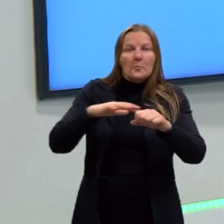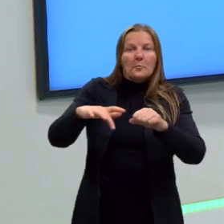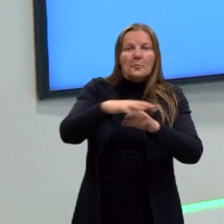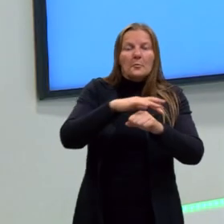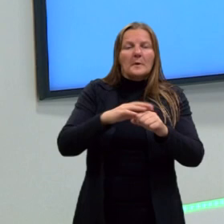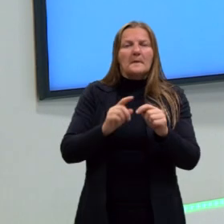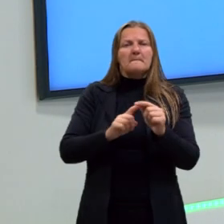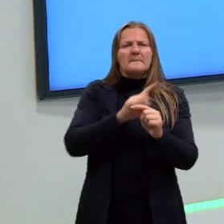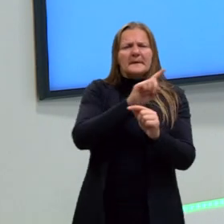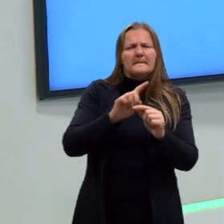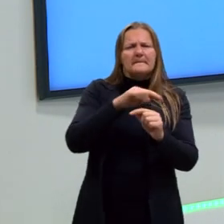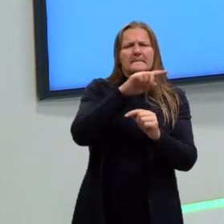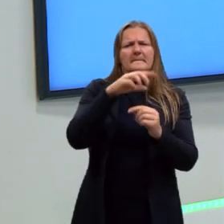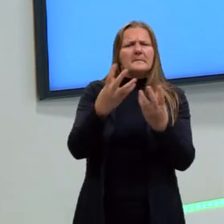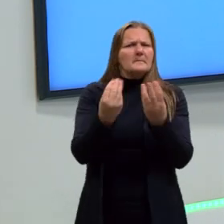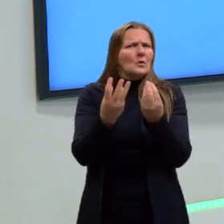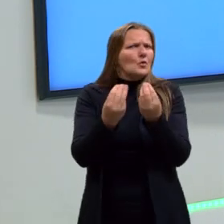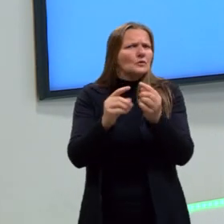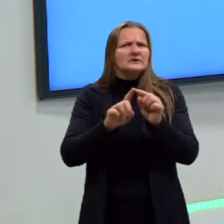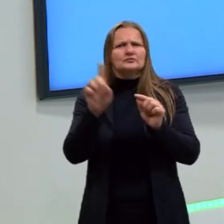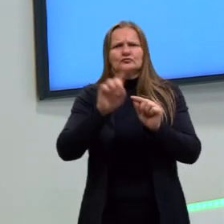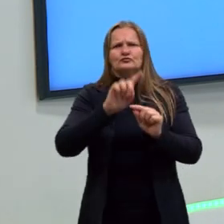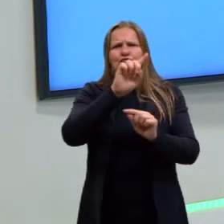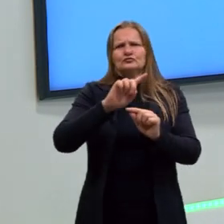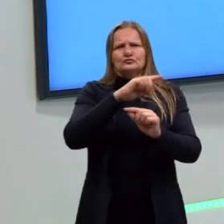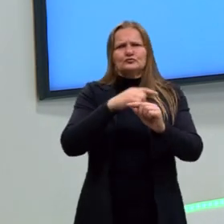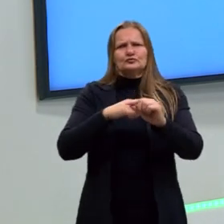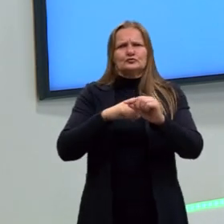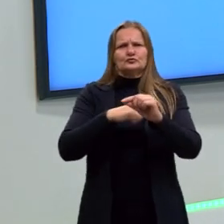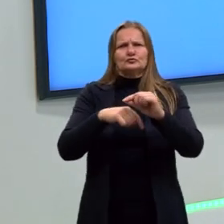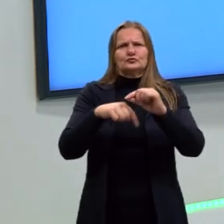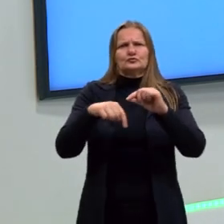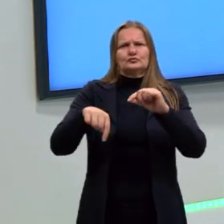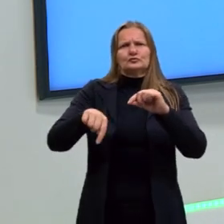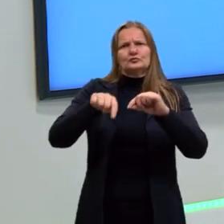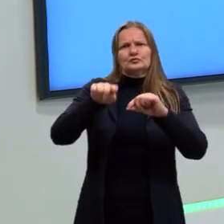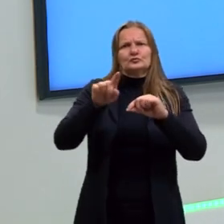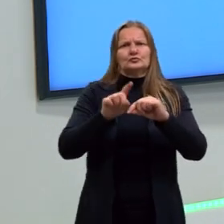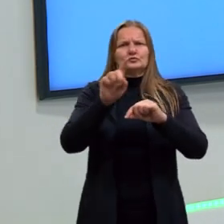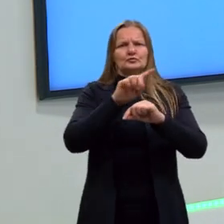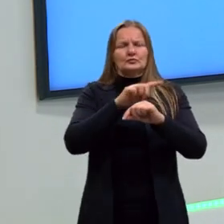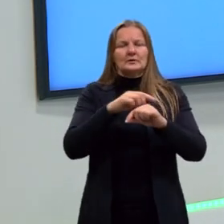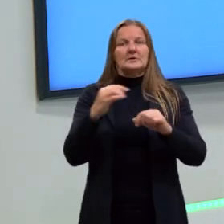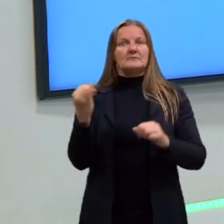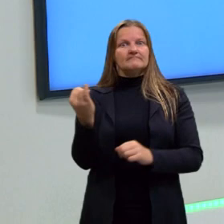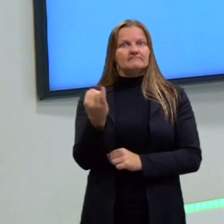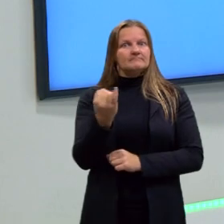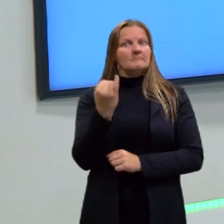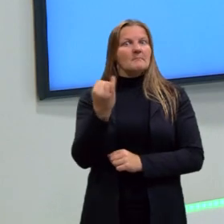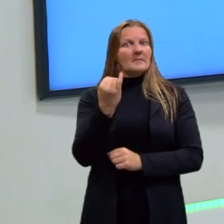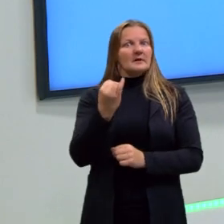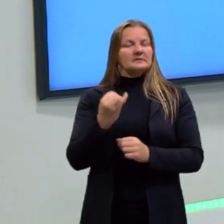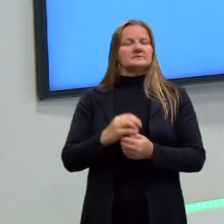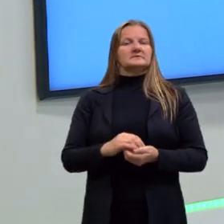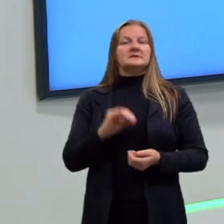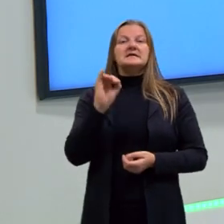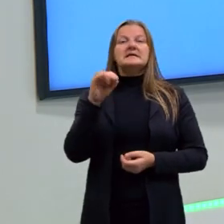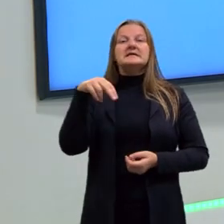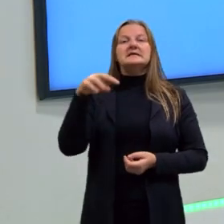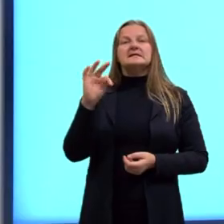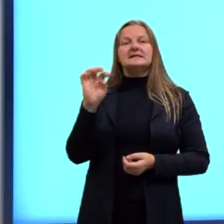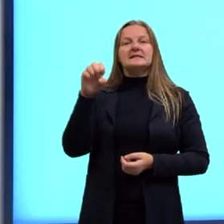a gente coloca, a gente vai ter um campo mais intenso. Na verdade, a gente consegue